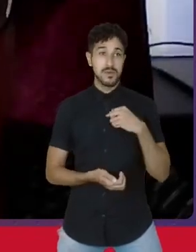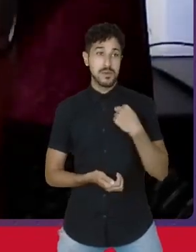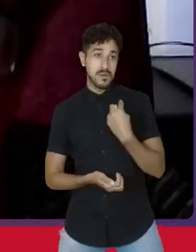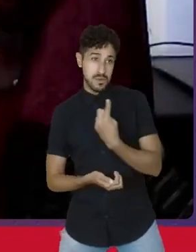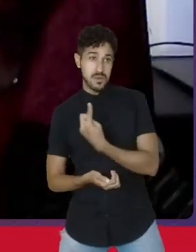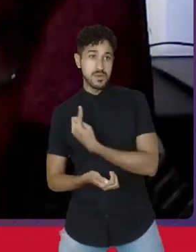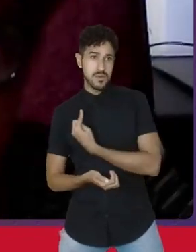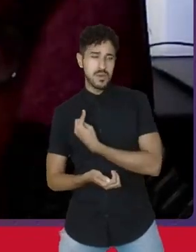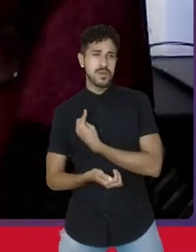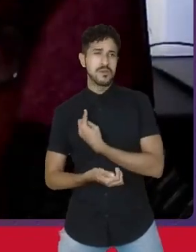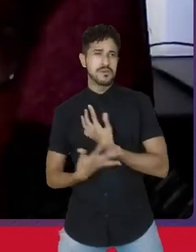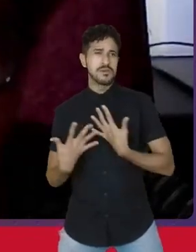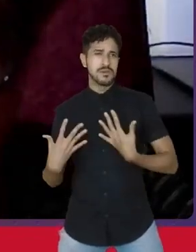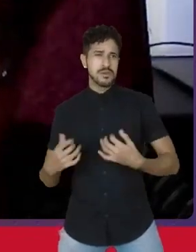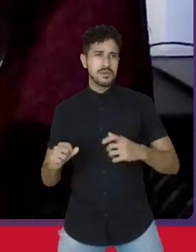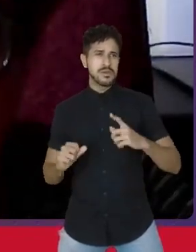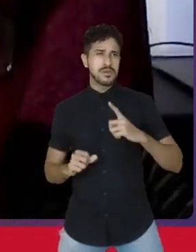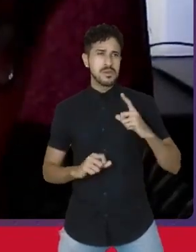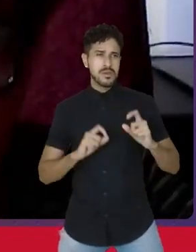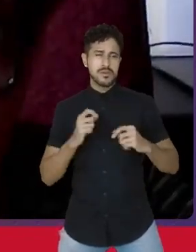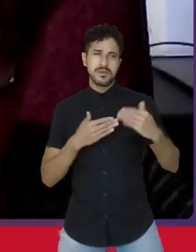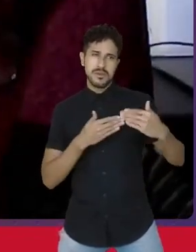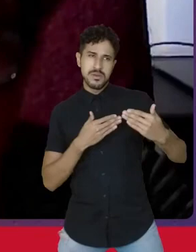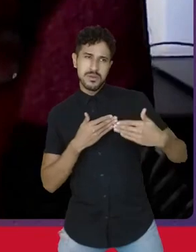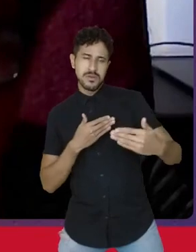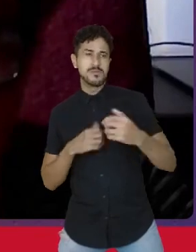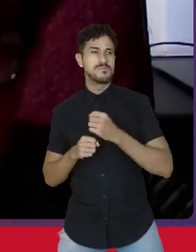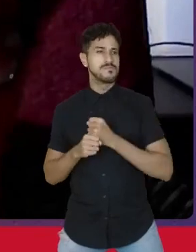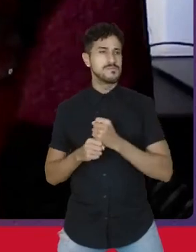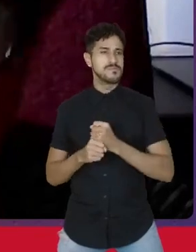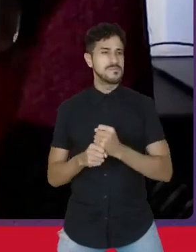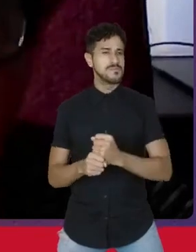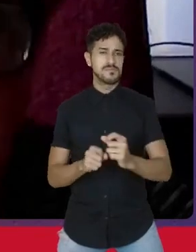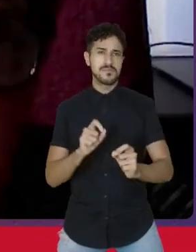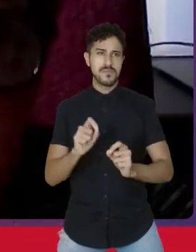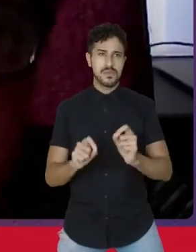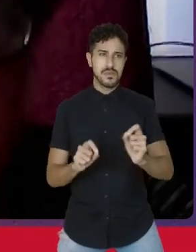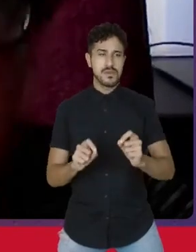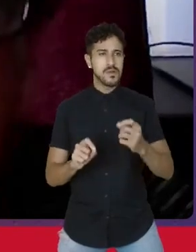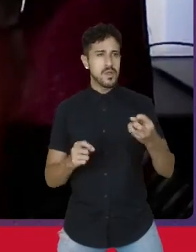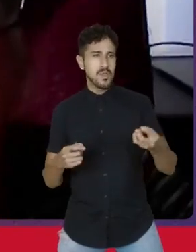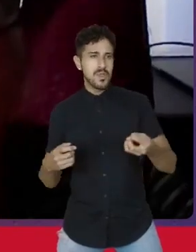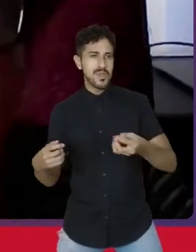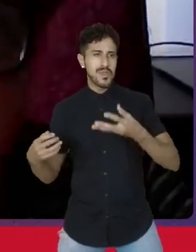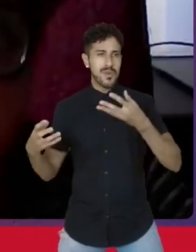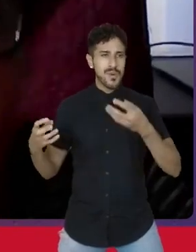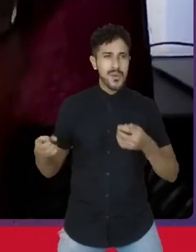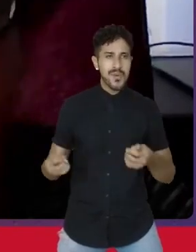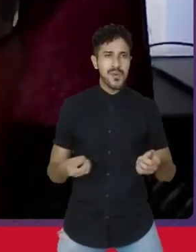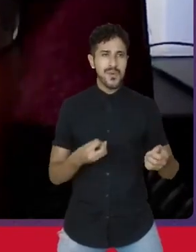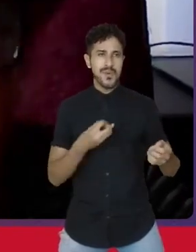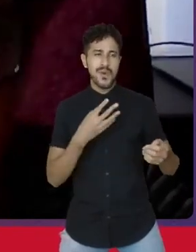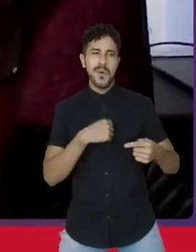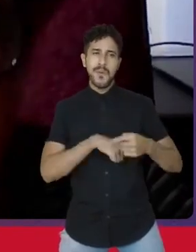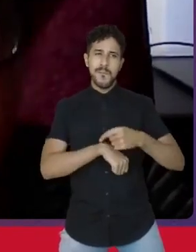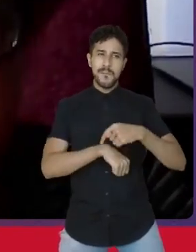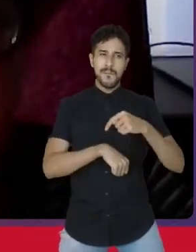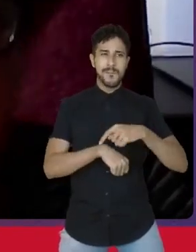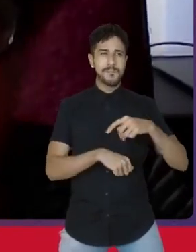teremos nos próximos anos novos momentos